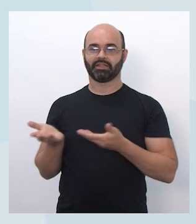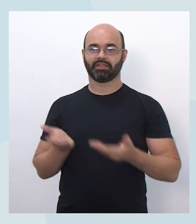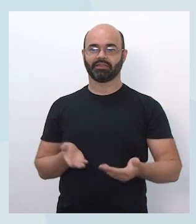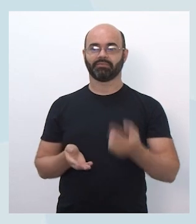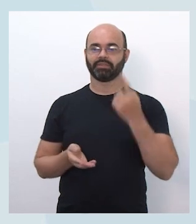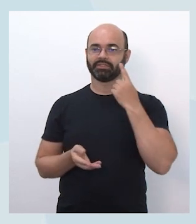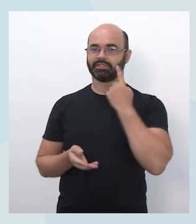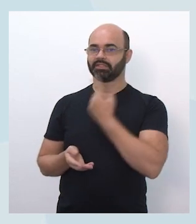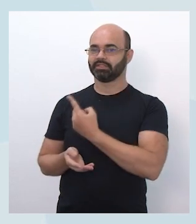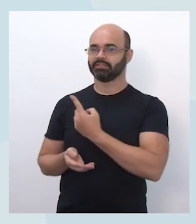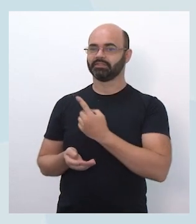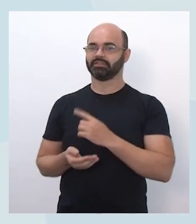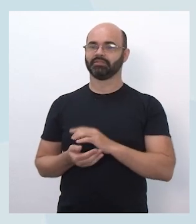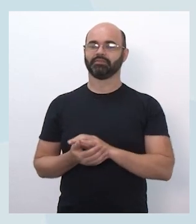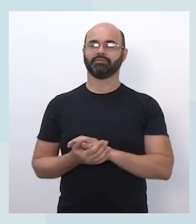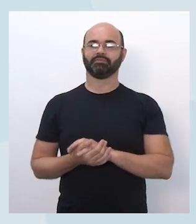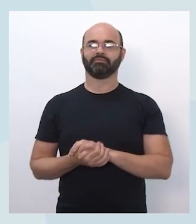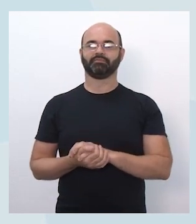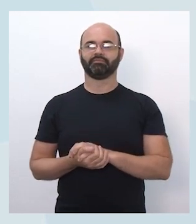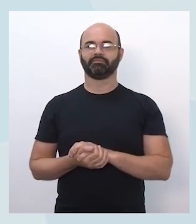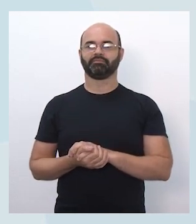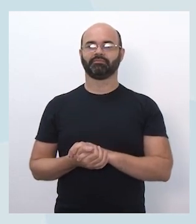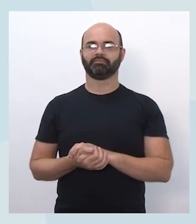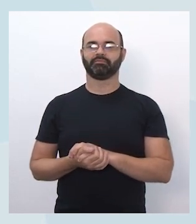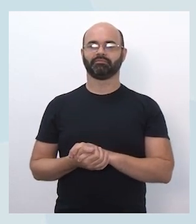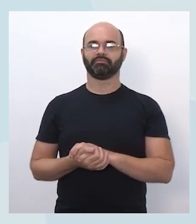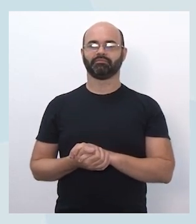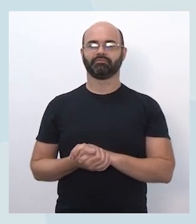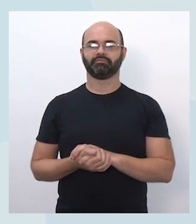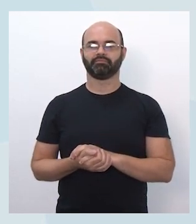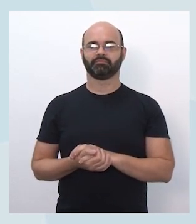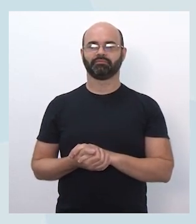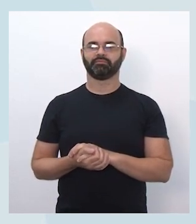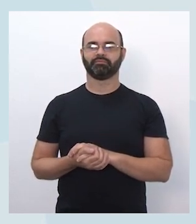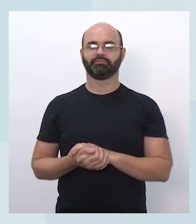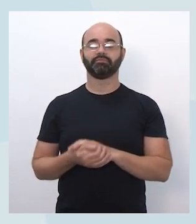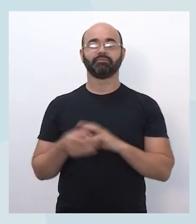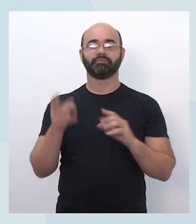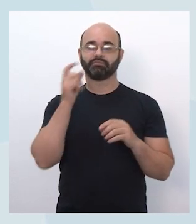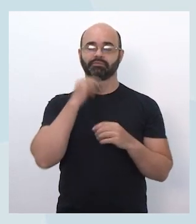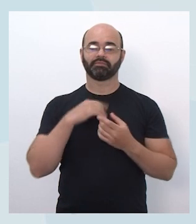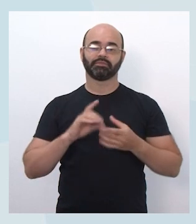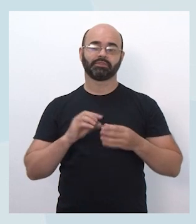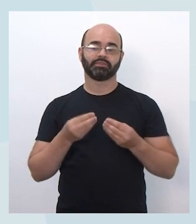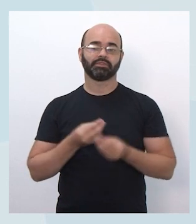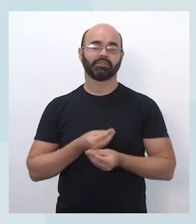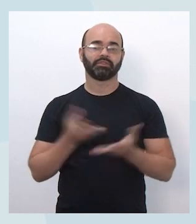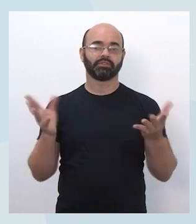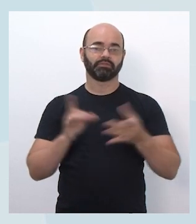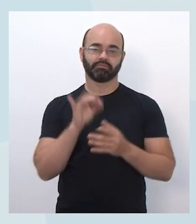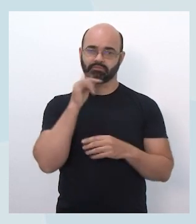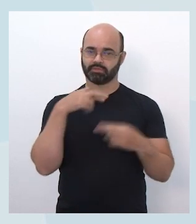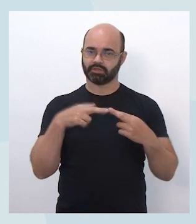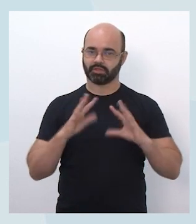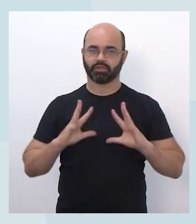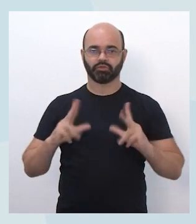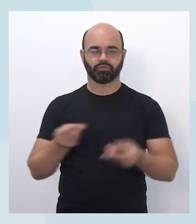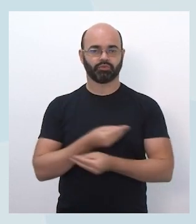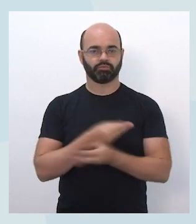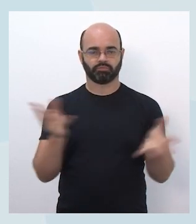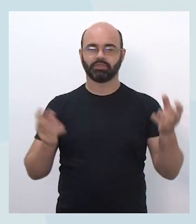Nós estamos estudando aqui internamente eventualmente até disponibilizar essas missões. A gente vai disponibilizar isso para toda a rede, obviamente,